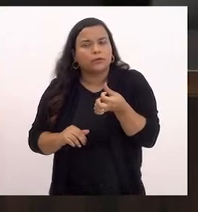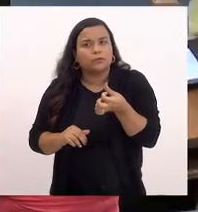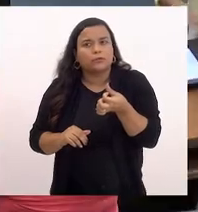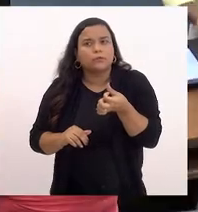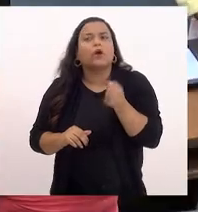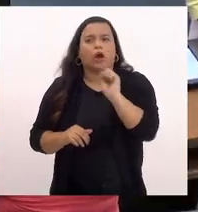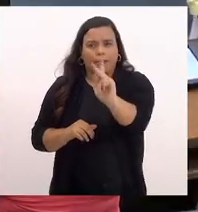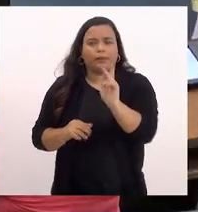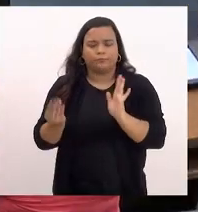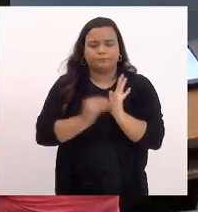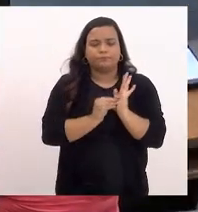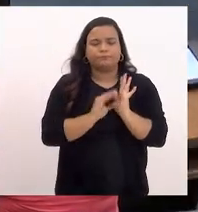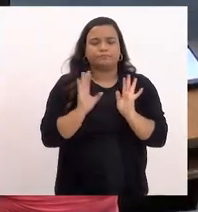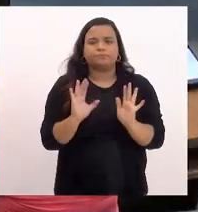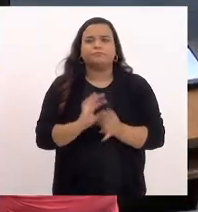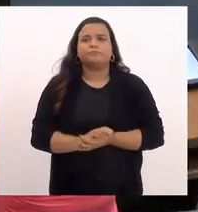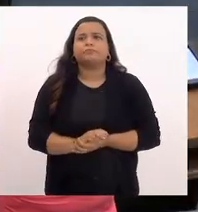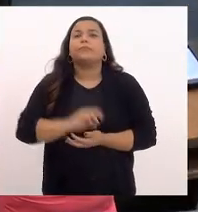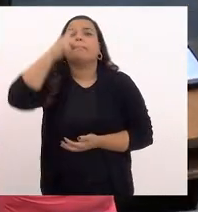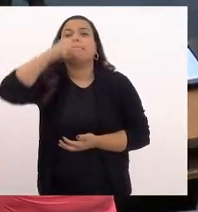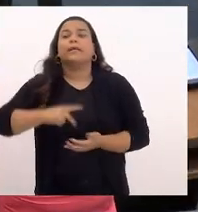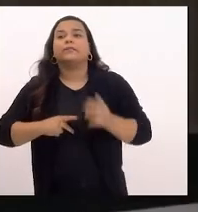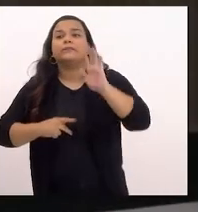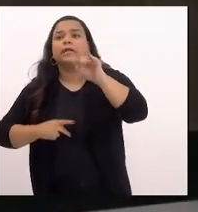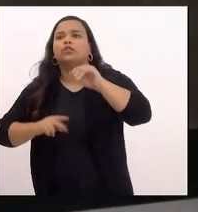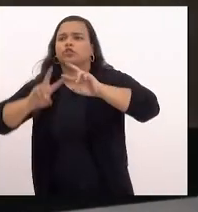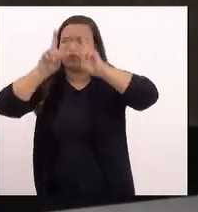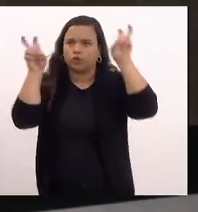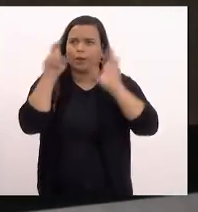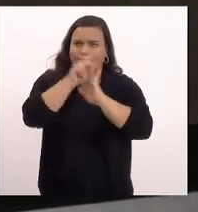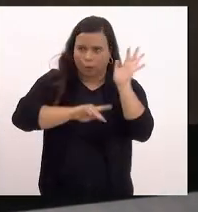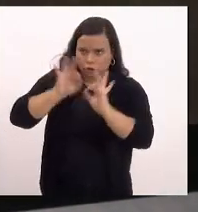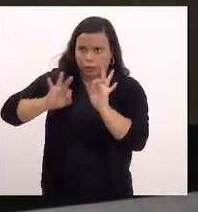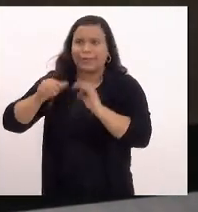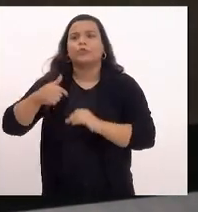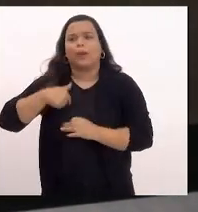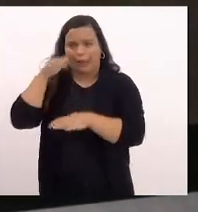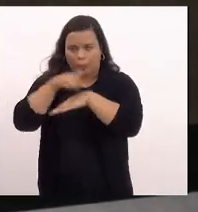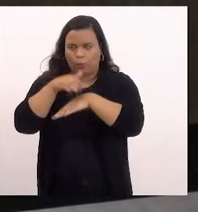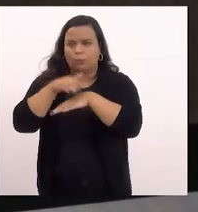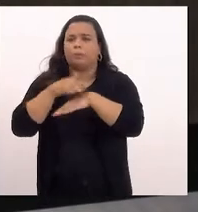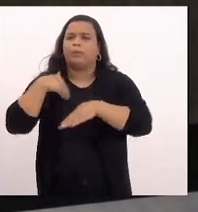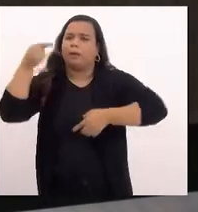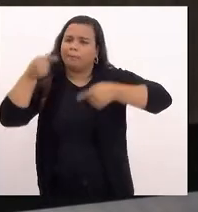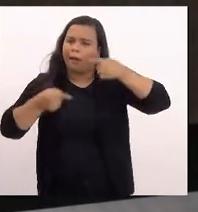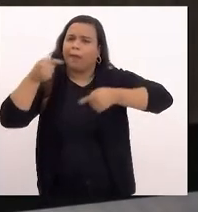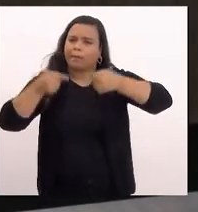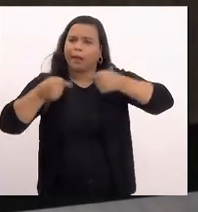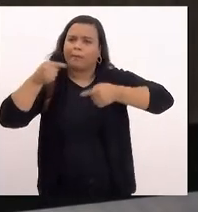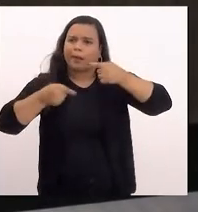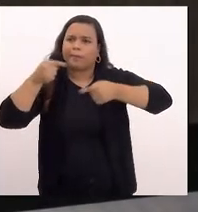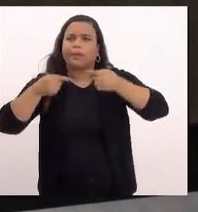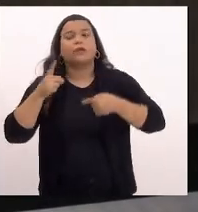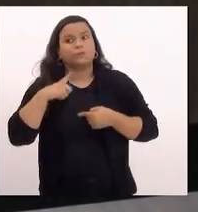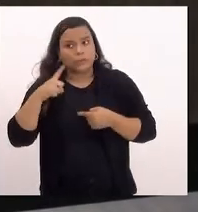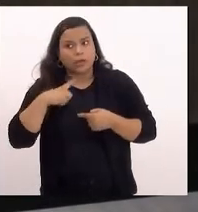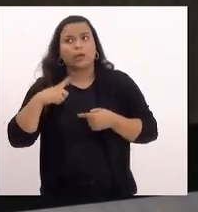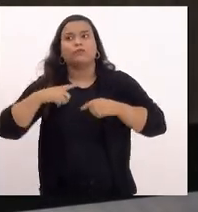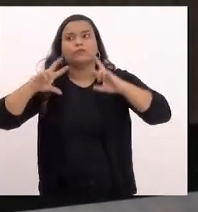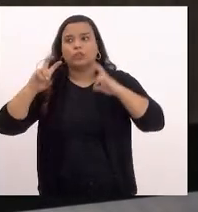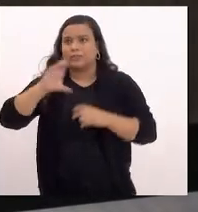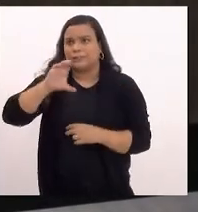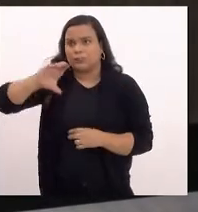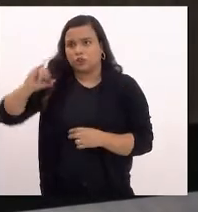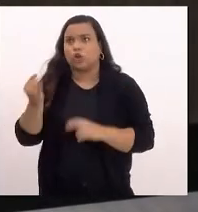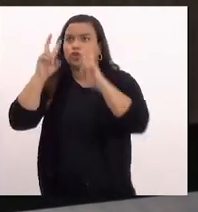Ok. Presidente, sobre esse projeto, eu mesmo discuti bastante com a CCJ sobre o